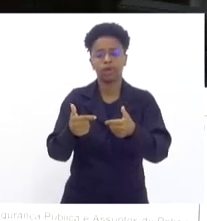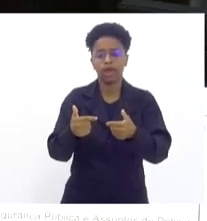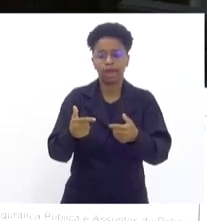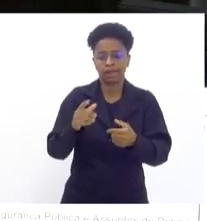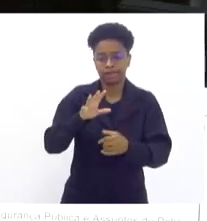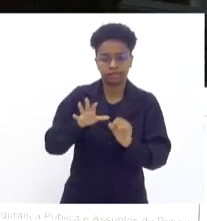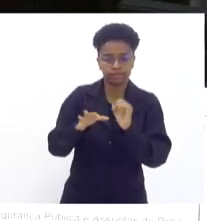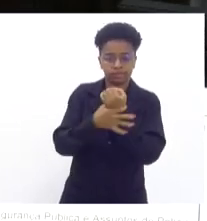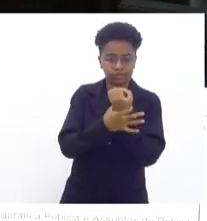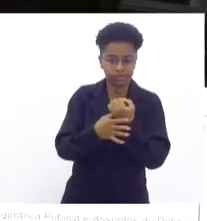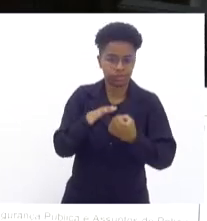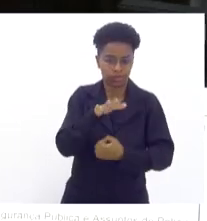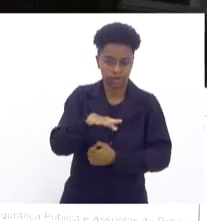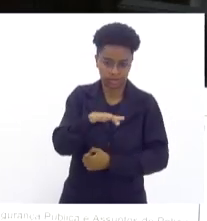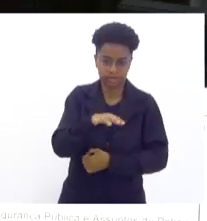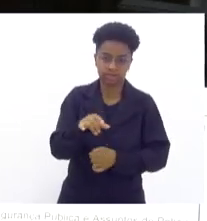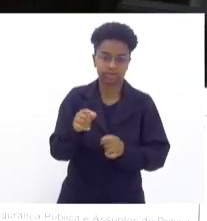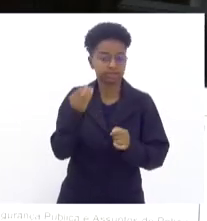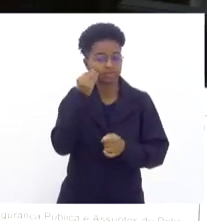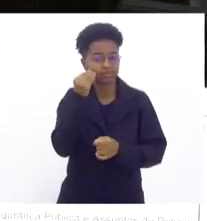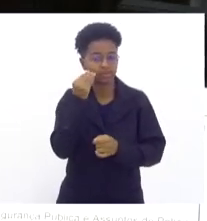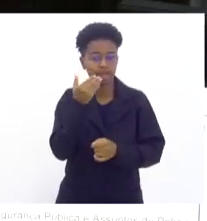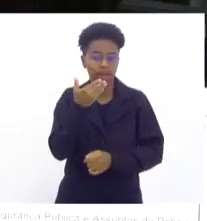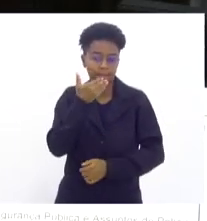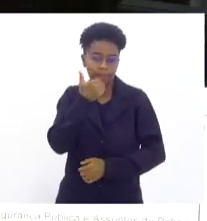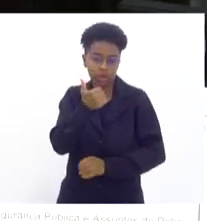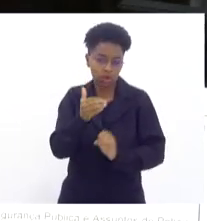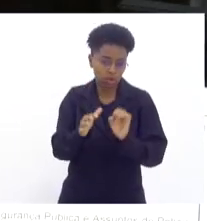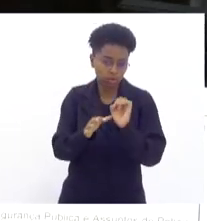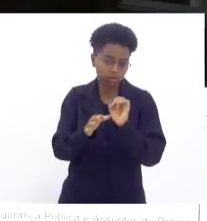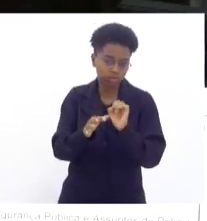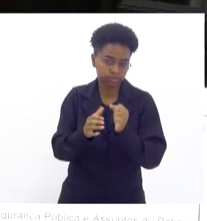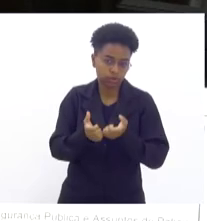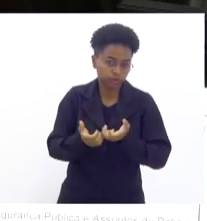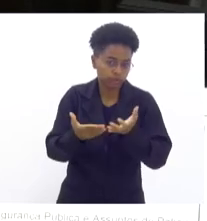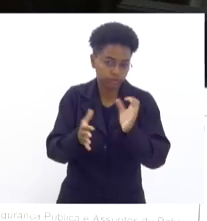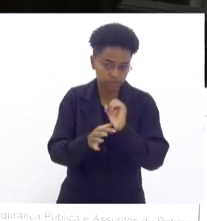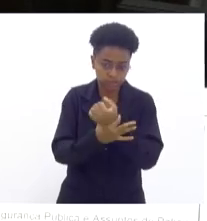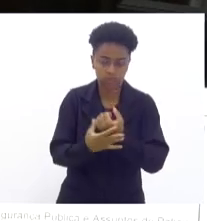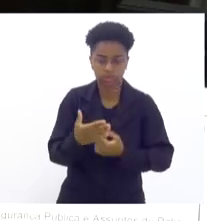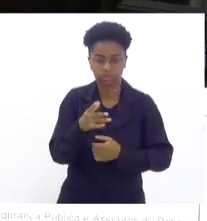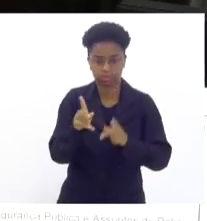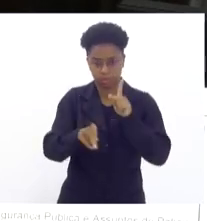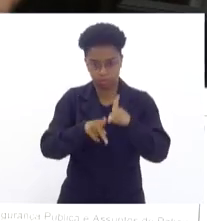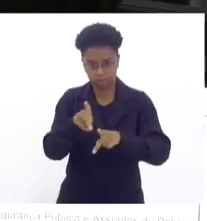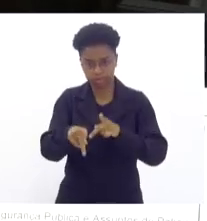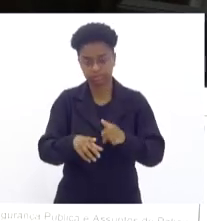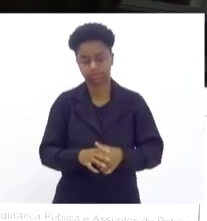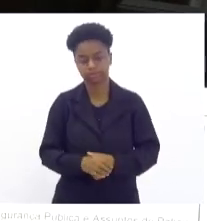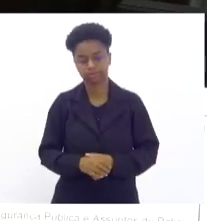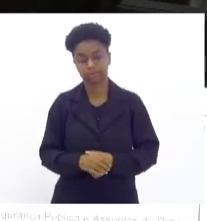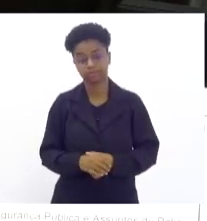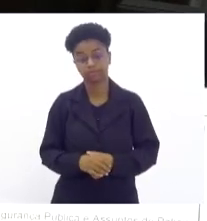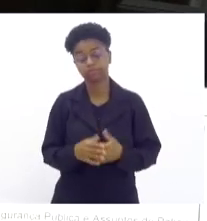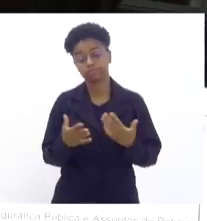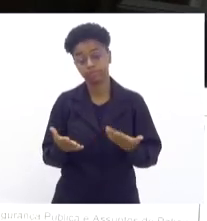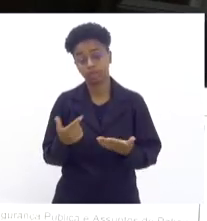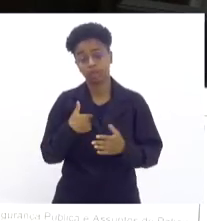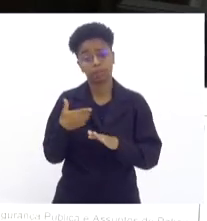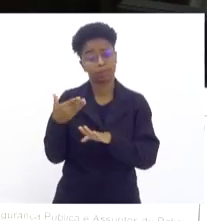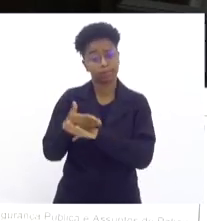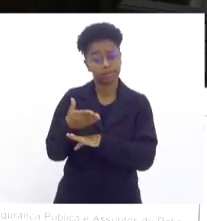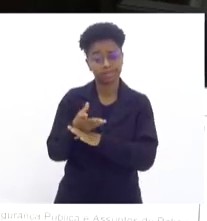cidadãos. É muito nítido a gente vê e temos visto. Eu sempre participo,